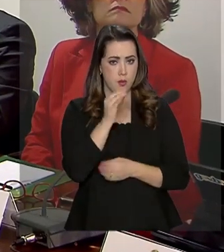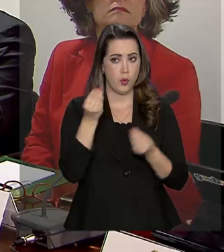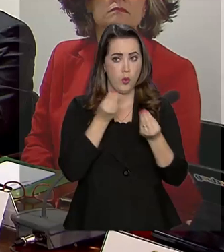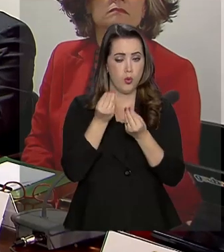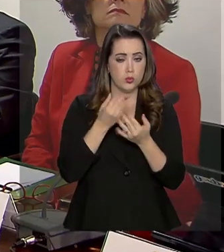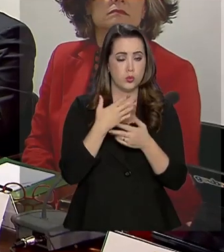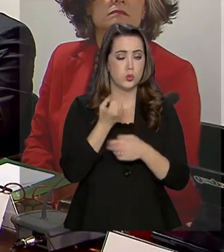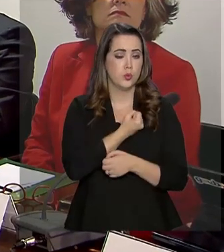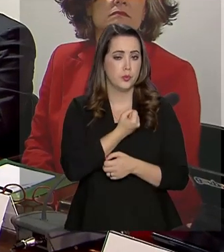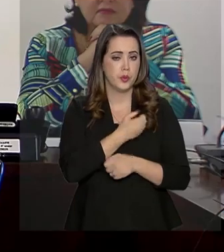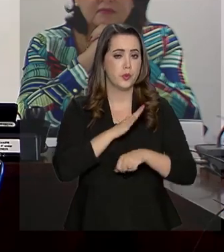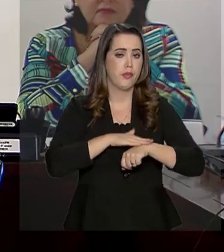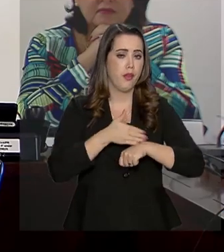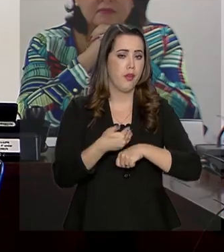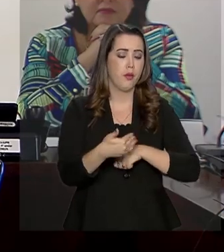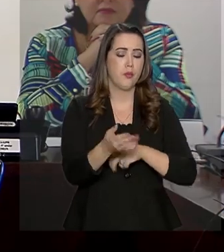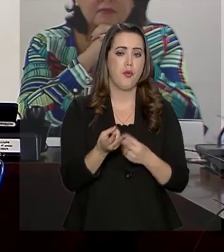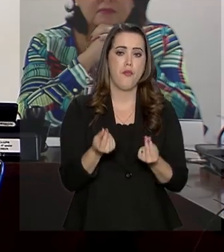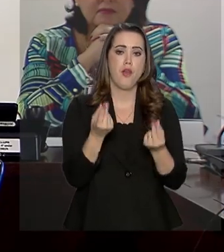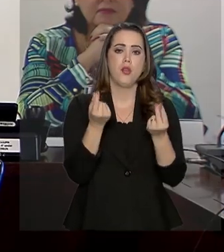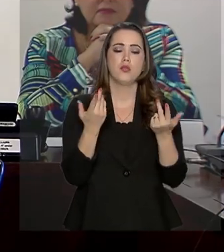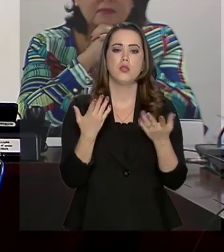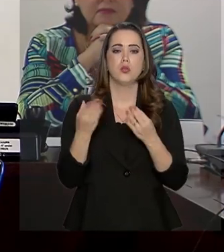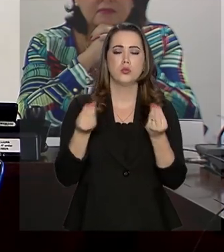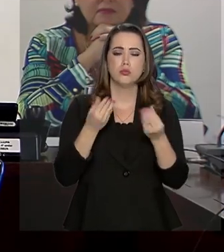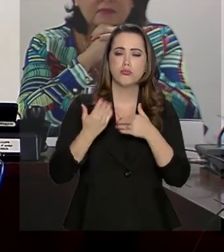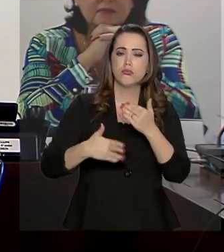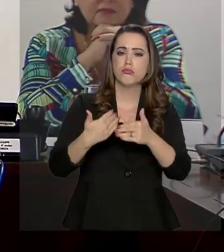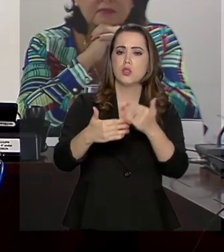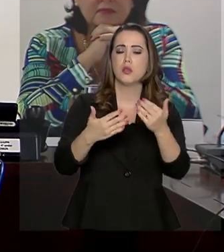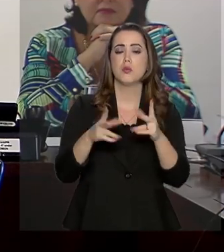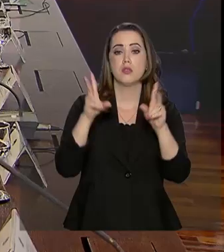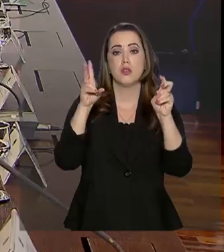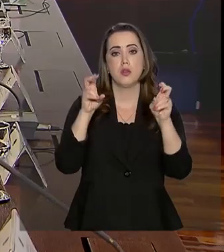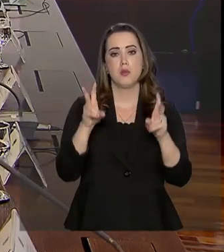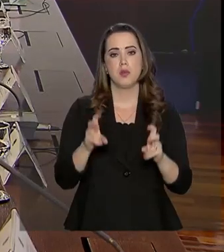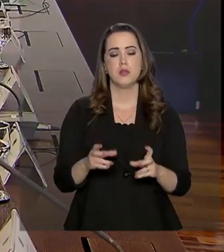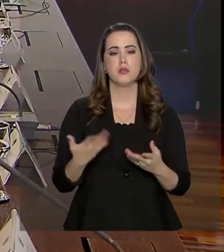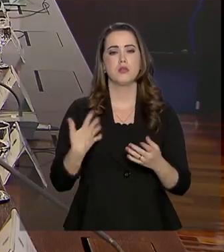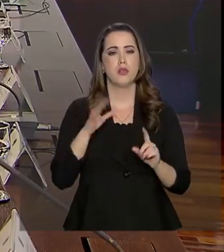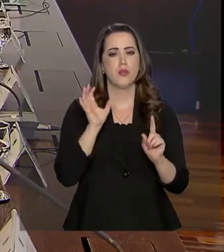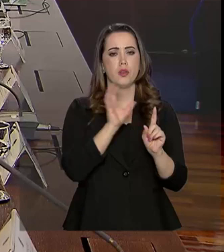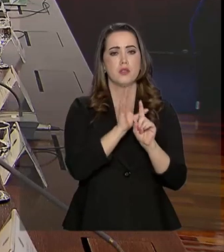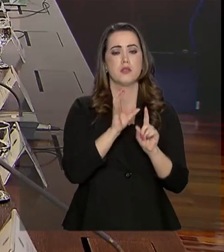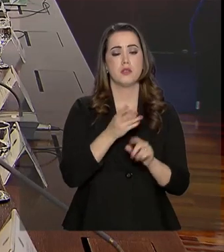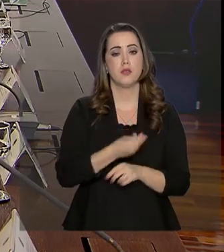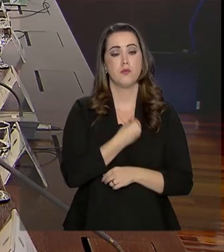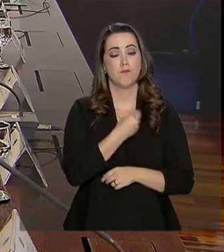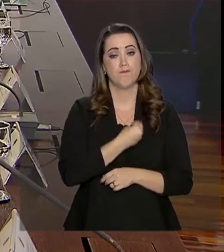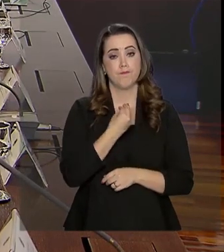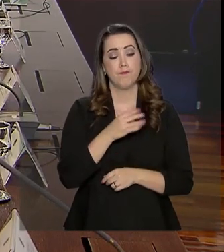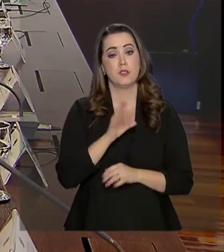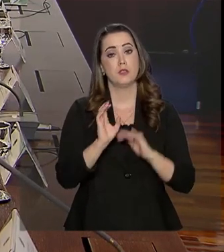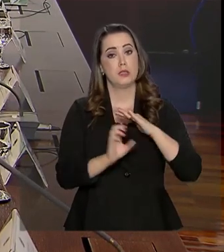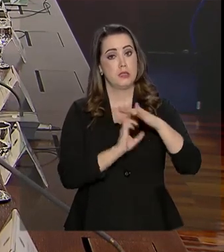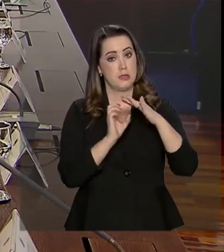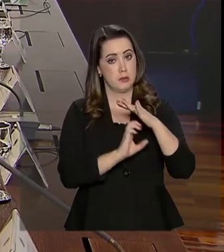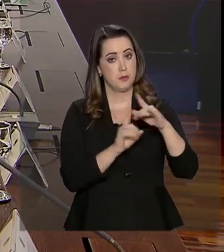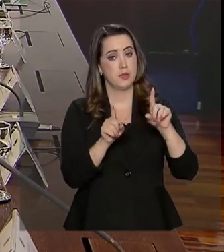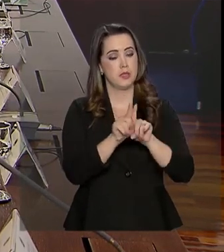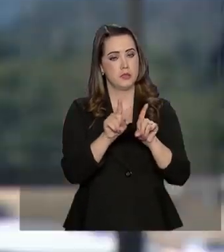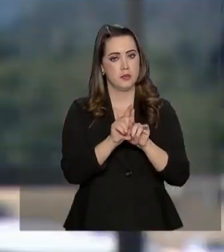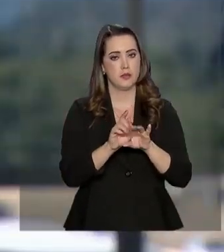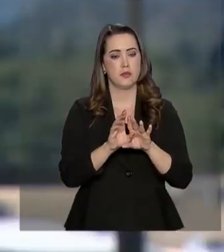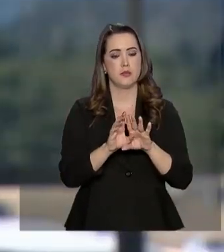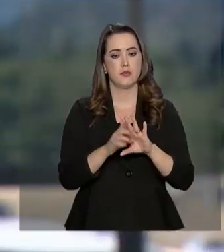procedimentos, tempo, custo e regulamentação sobre temas que afetam a vida das empresas e dos empreendedores.